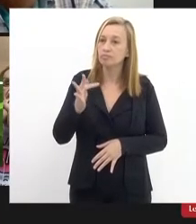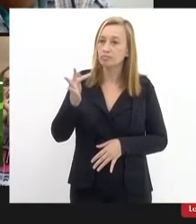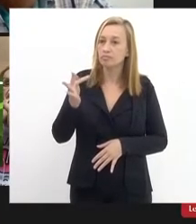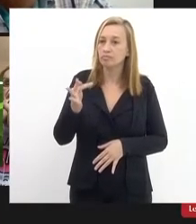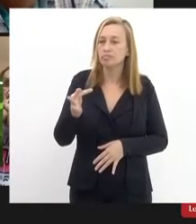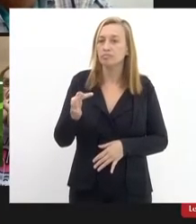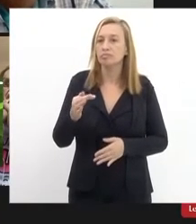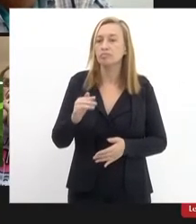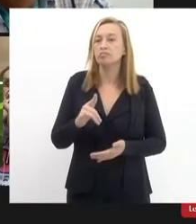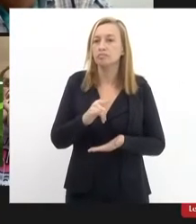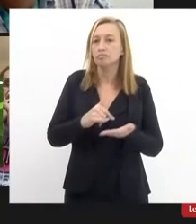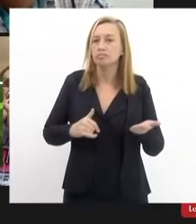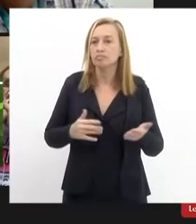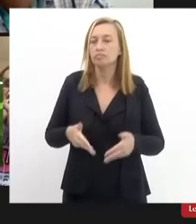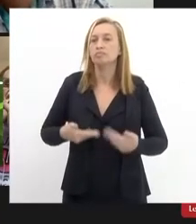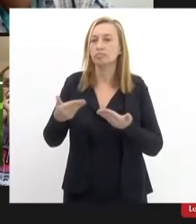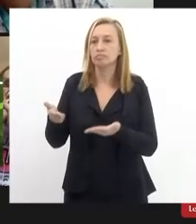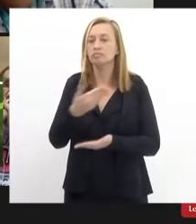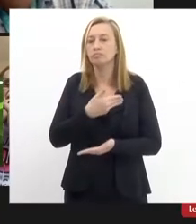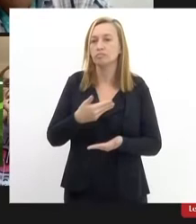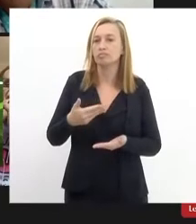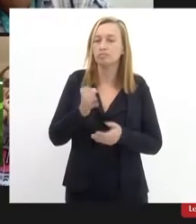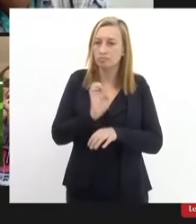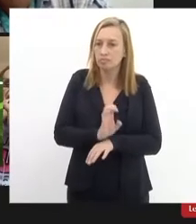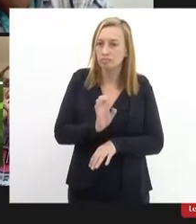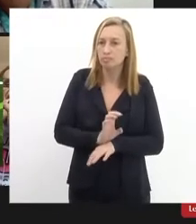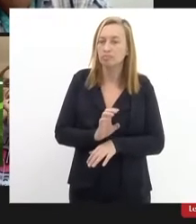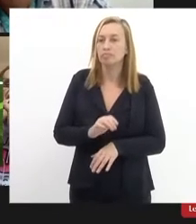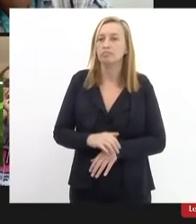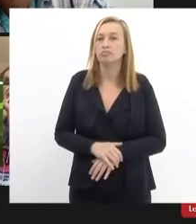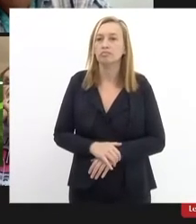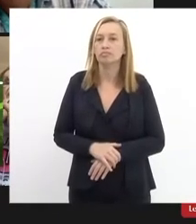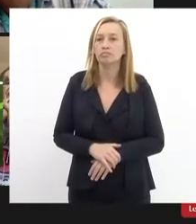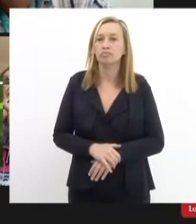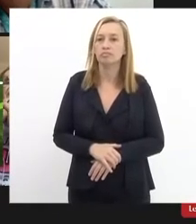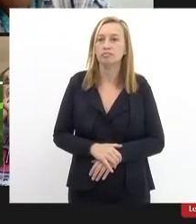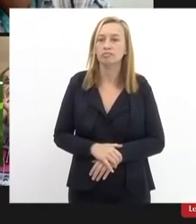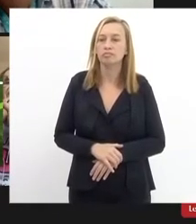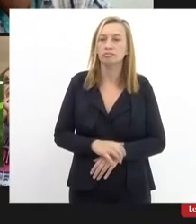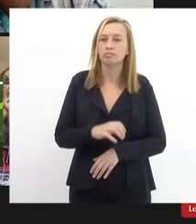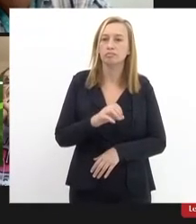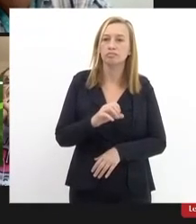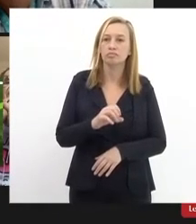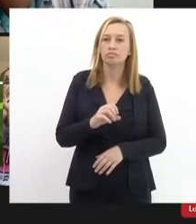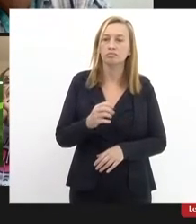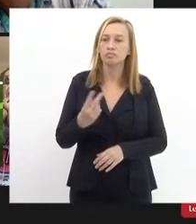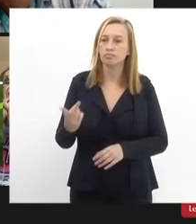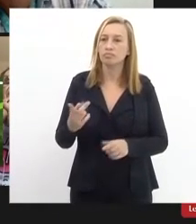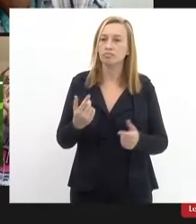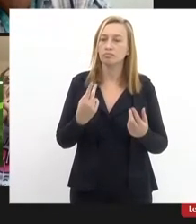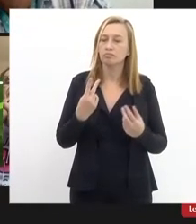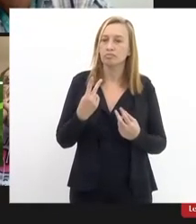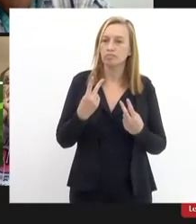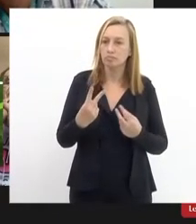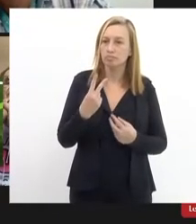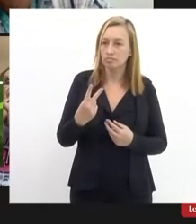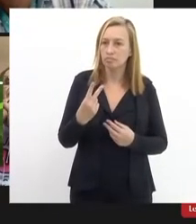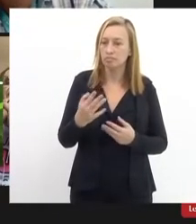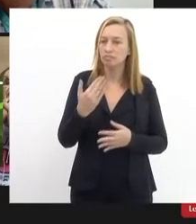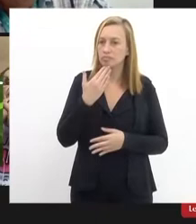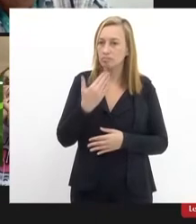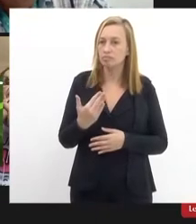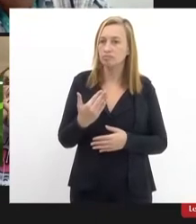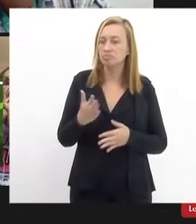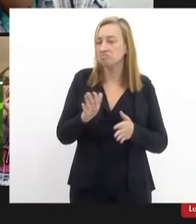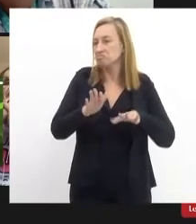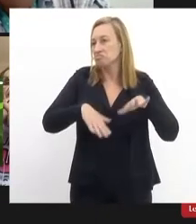junto ao governo do estado com vista à extensão até o Silvestre e Paula Matos independente do propósito do objetivo do